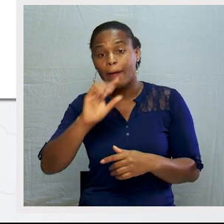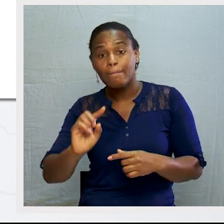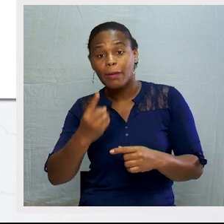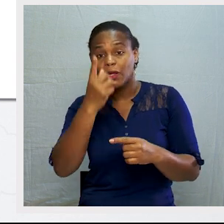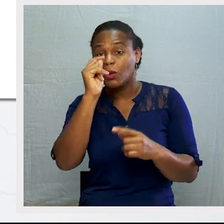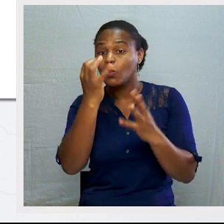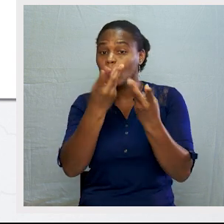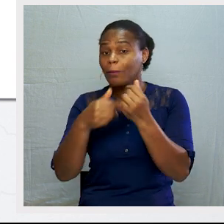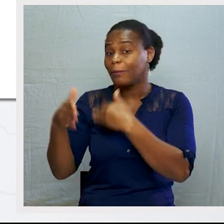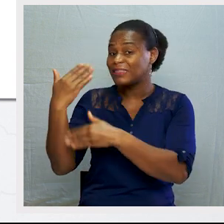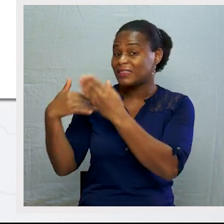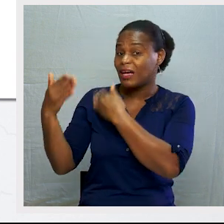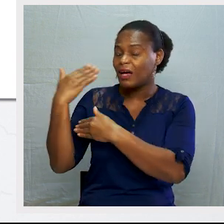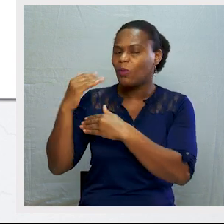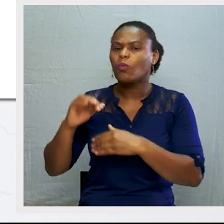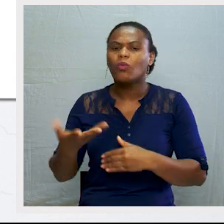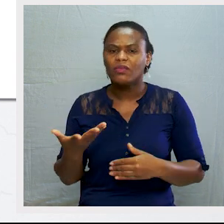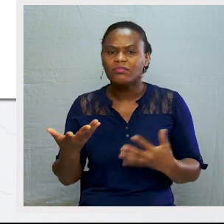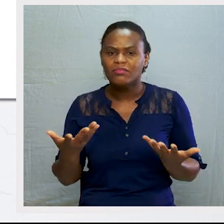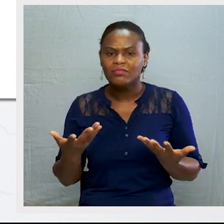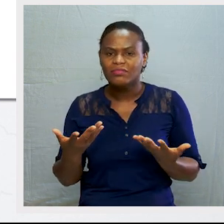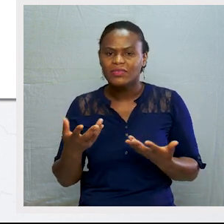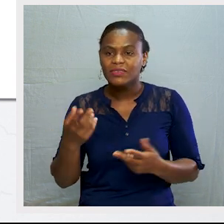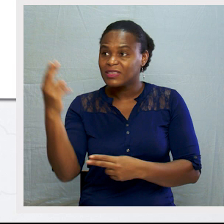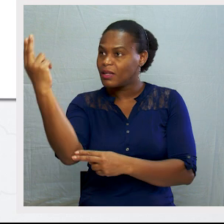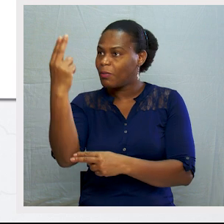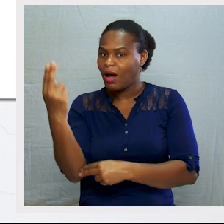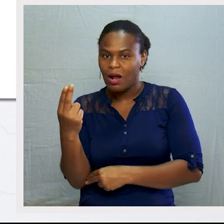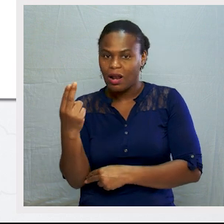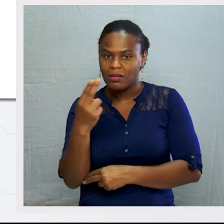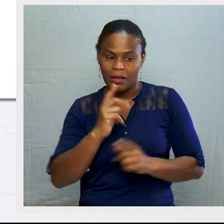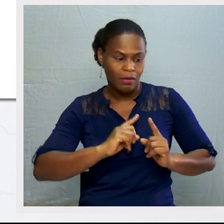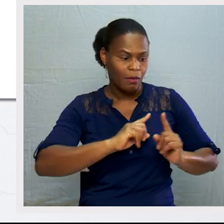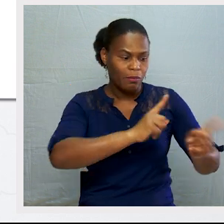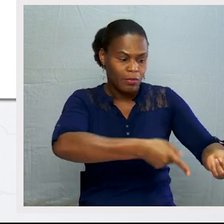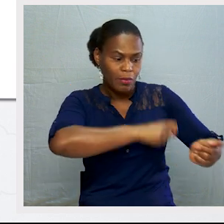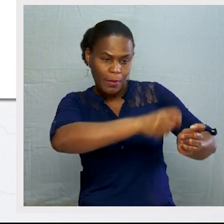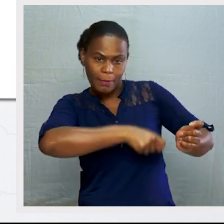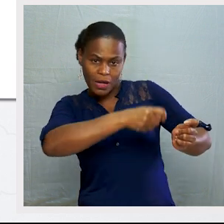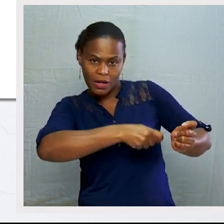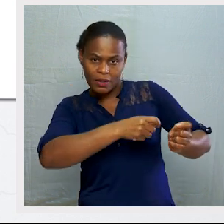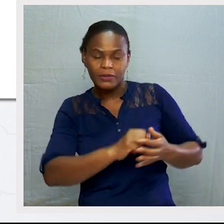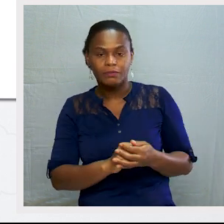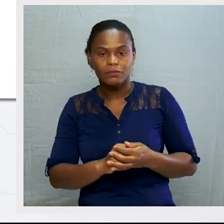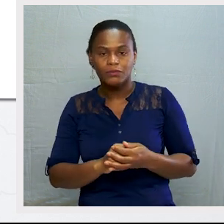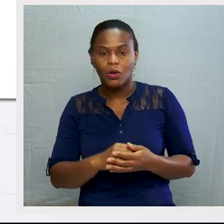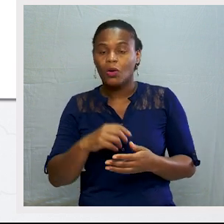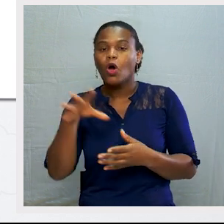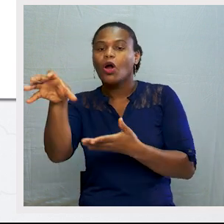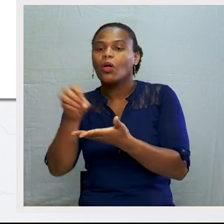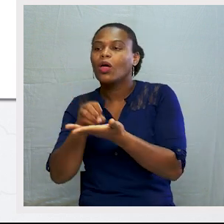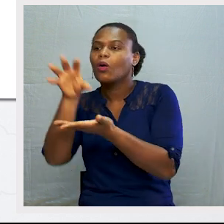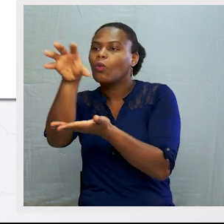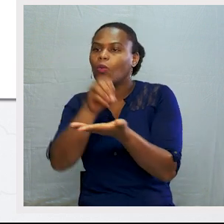econômica do passado era artesanato e pesca. A recoleção.